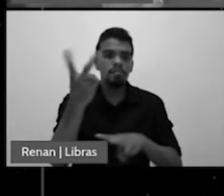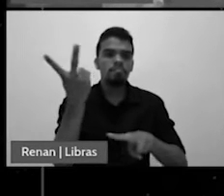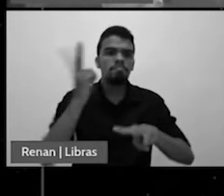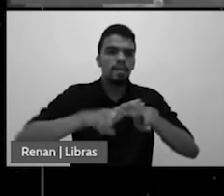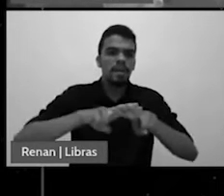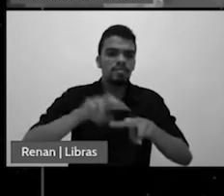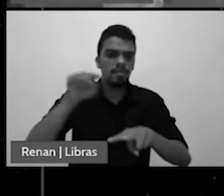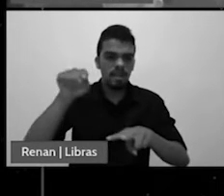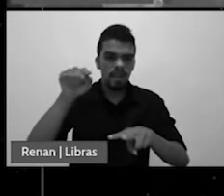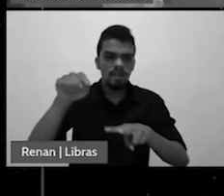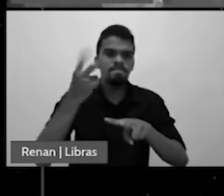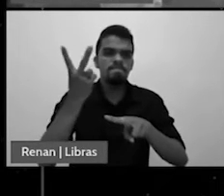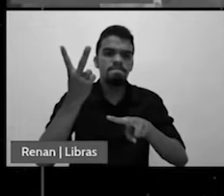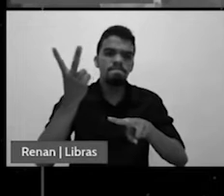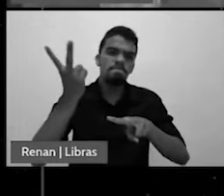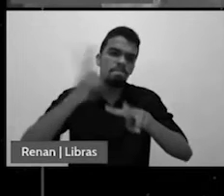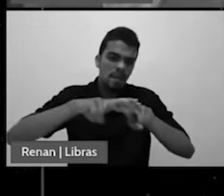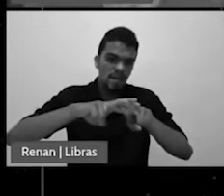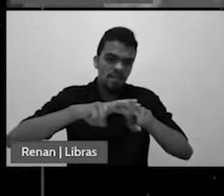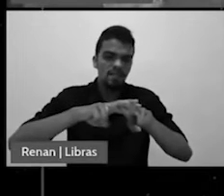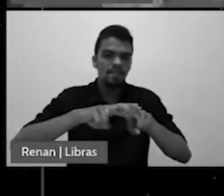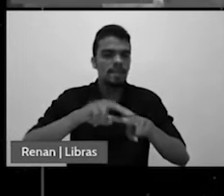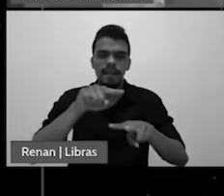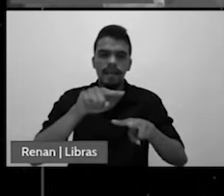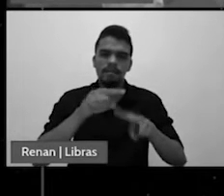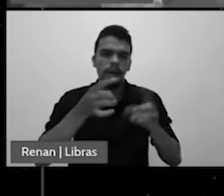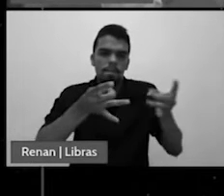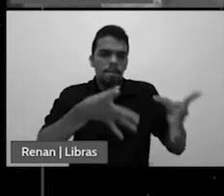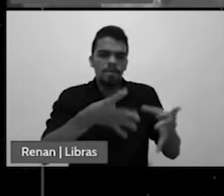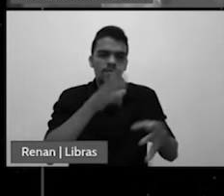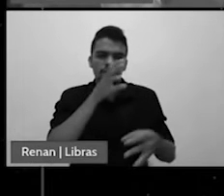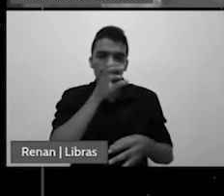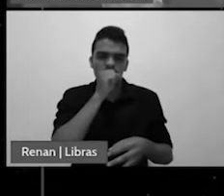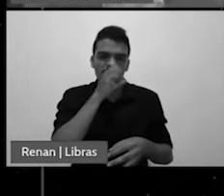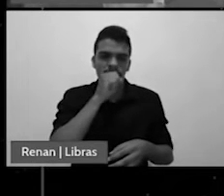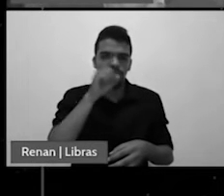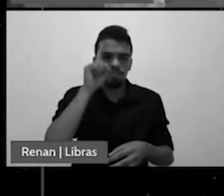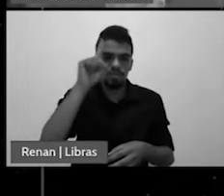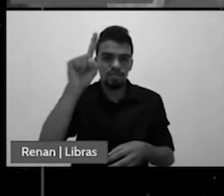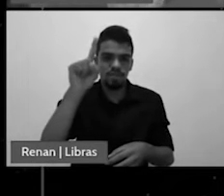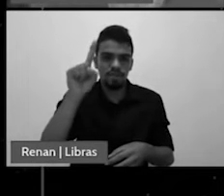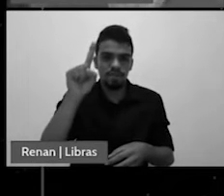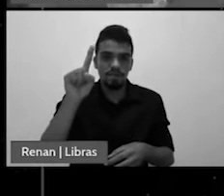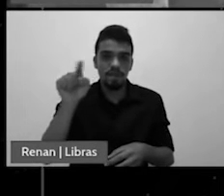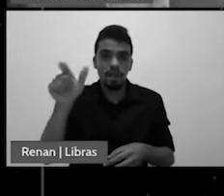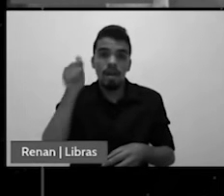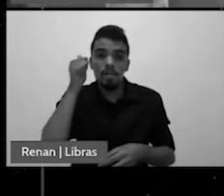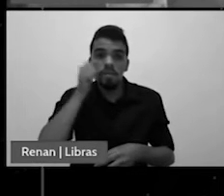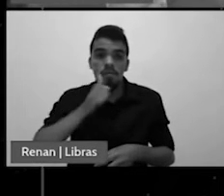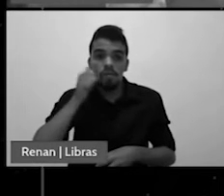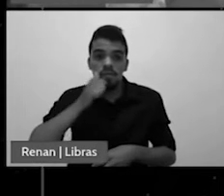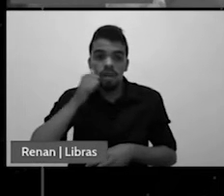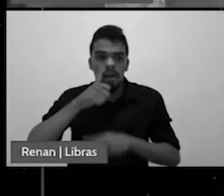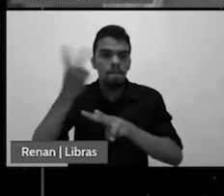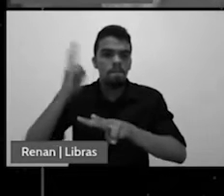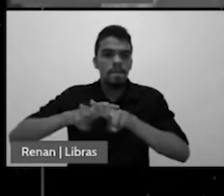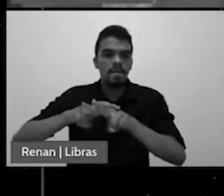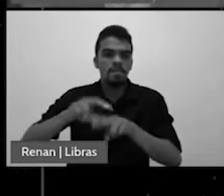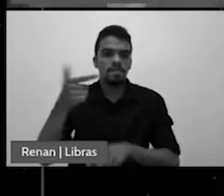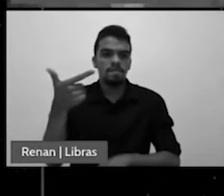Mas a sua esposa permaneceu fiel e por 25 anos ela esteve presa por causa do dia do Senhor.